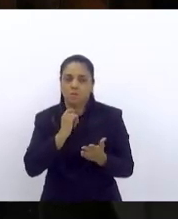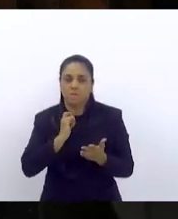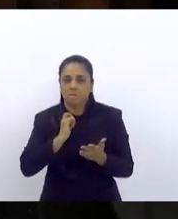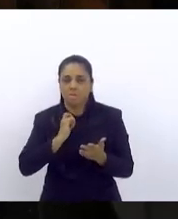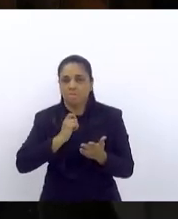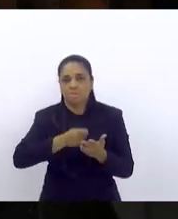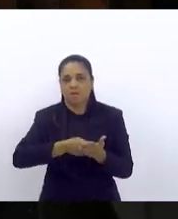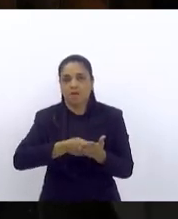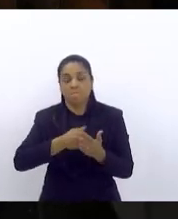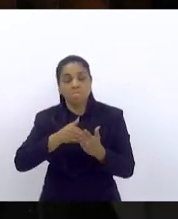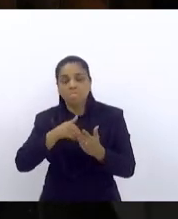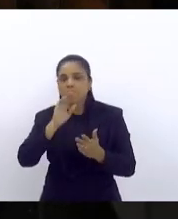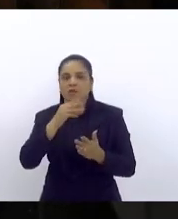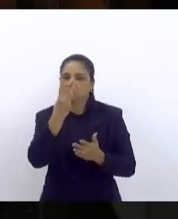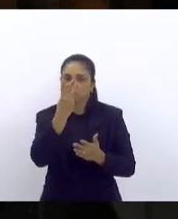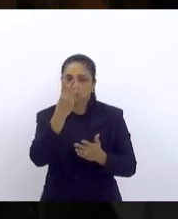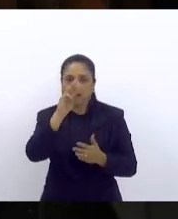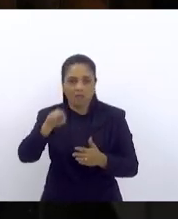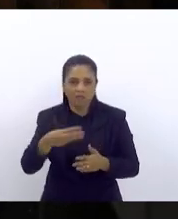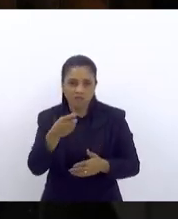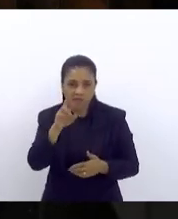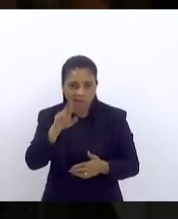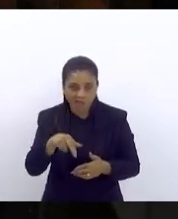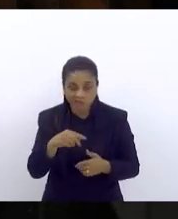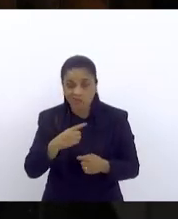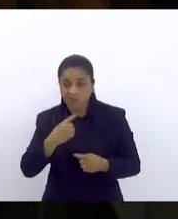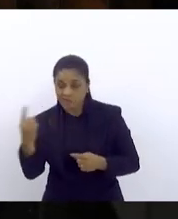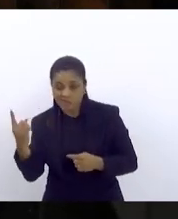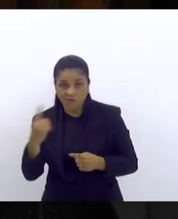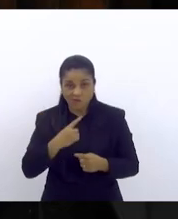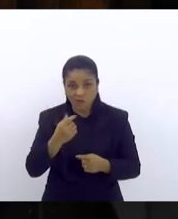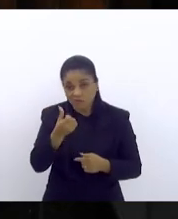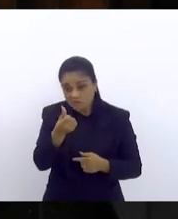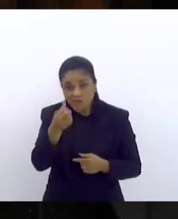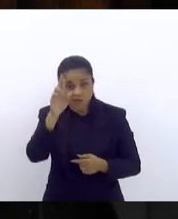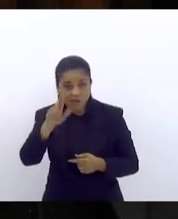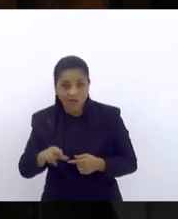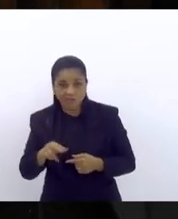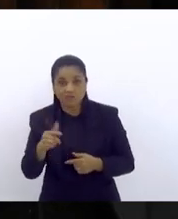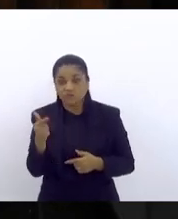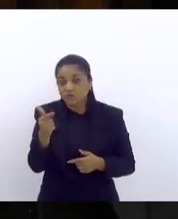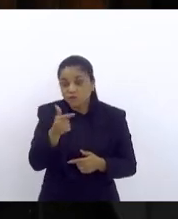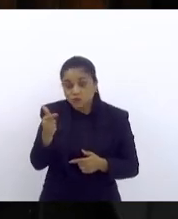e de volta 6 reais 22 dias